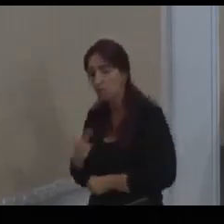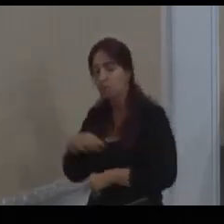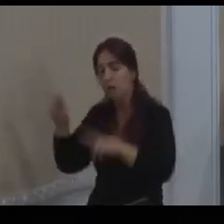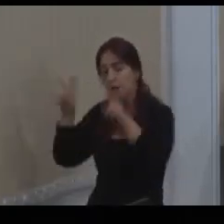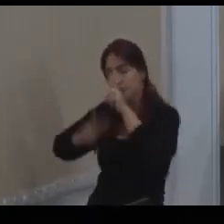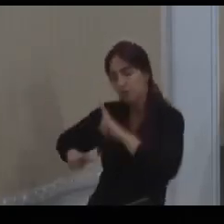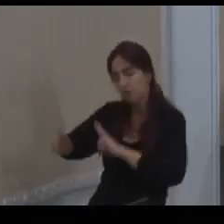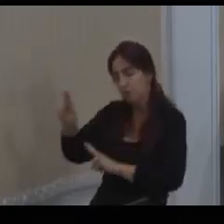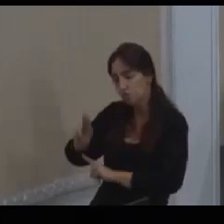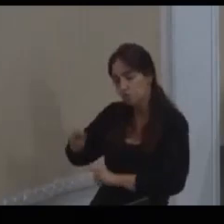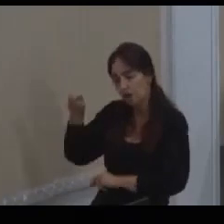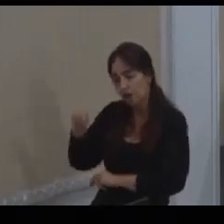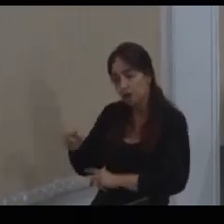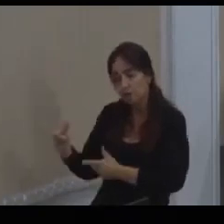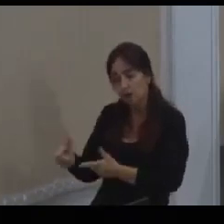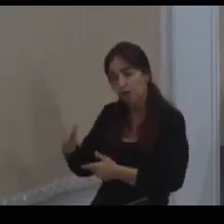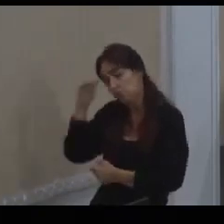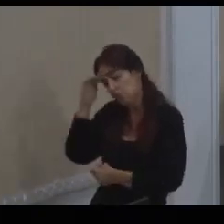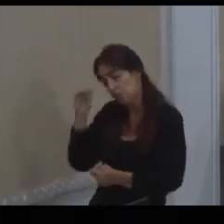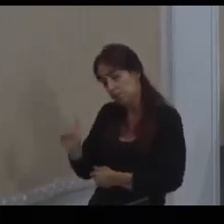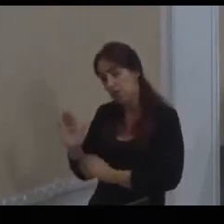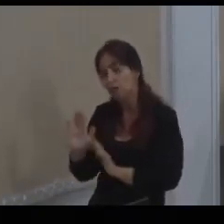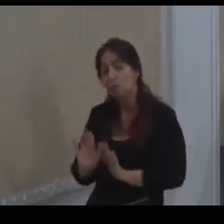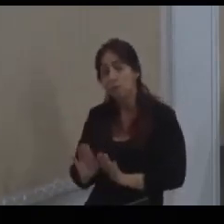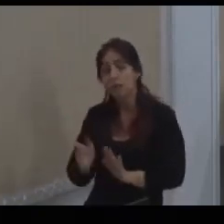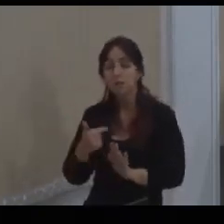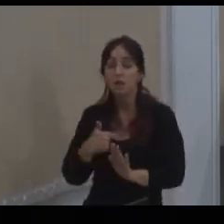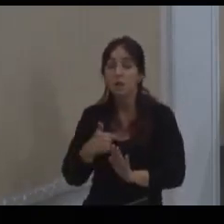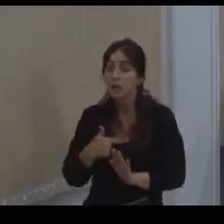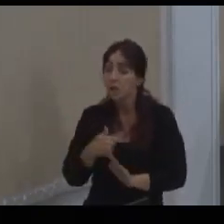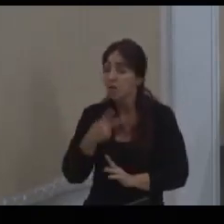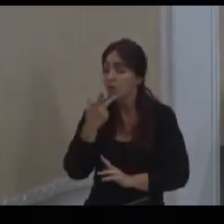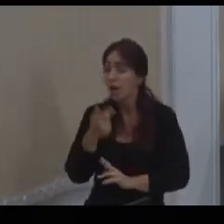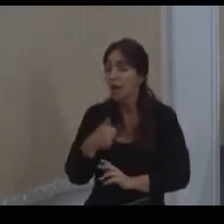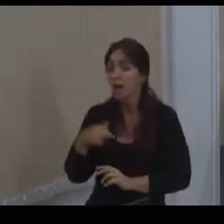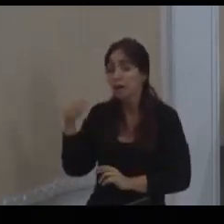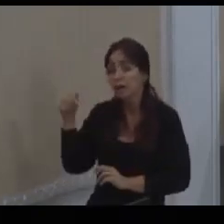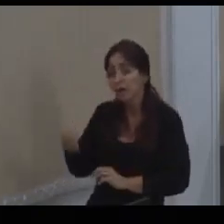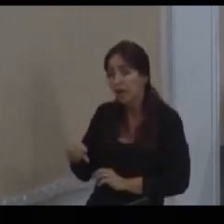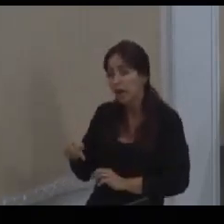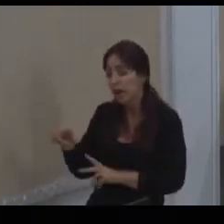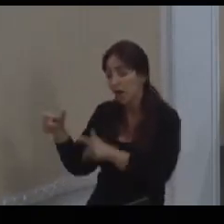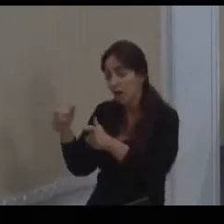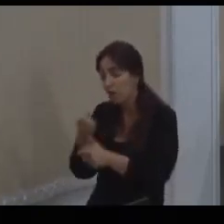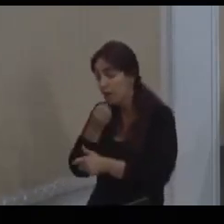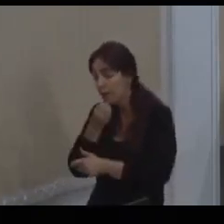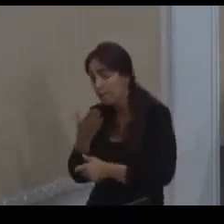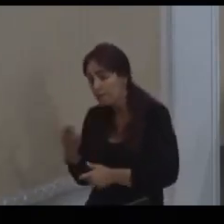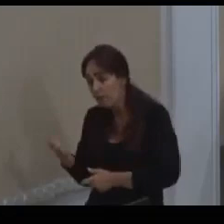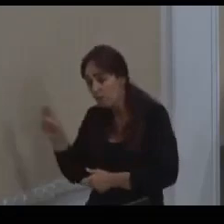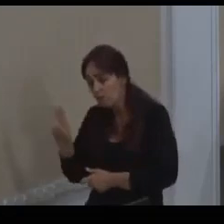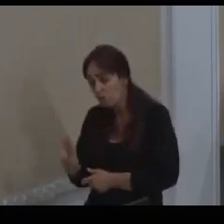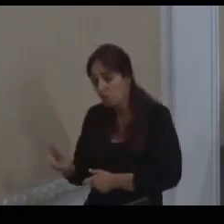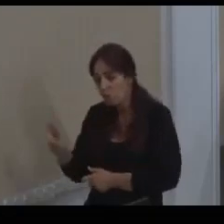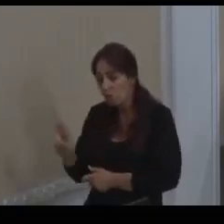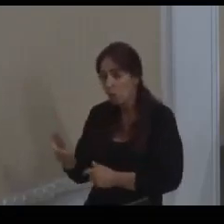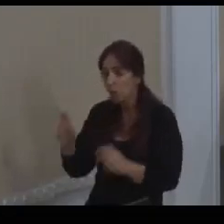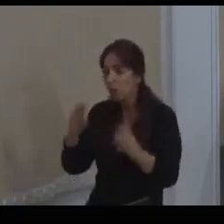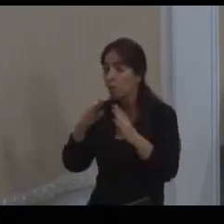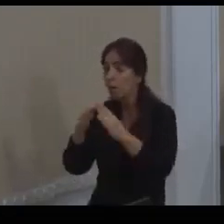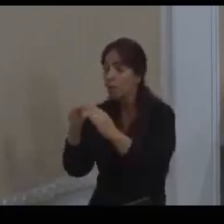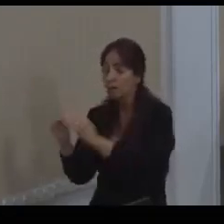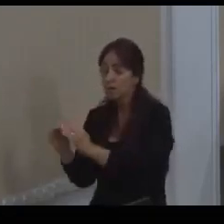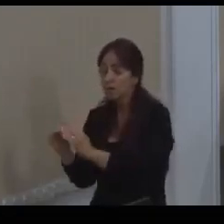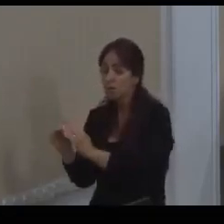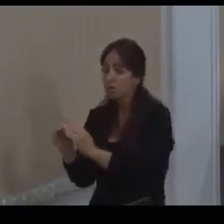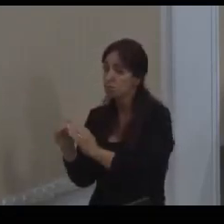daquele espaço eu a respeito mas eu negar que lá pode ser um lugar bom de bom uso para habitação popular